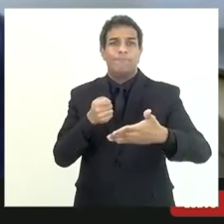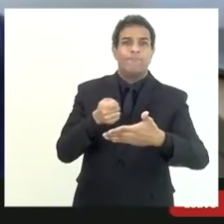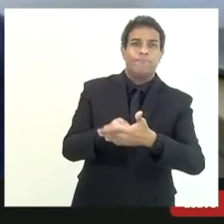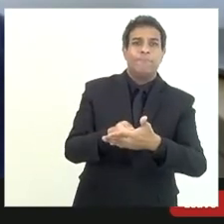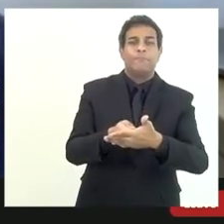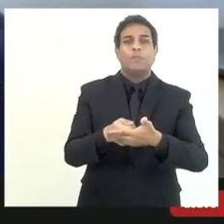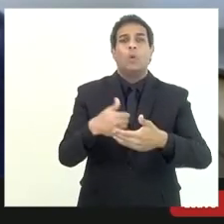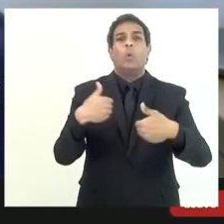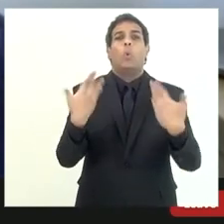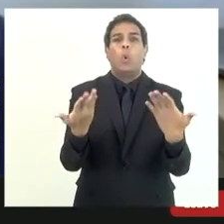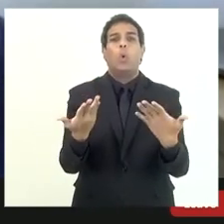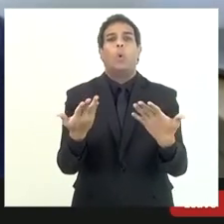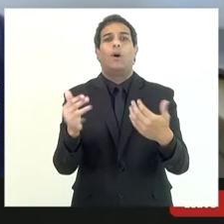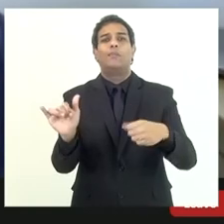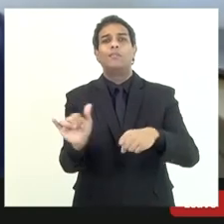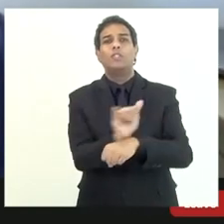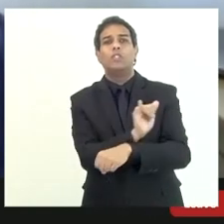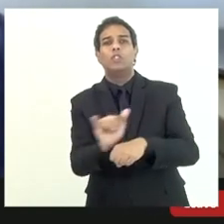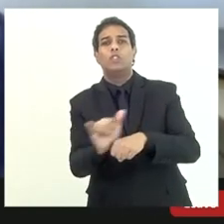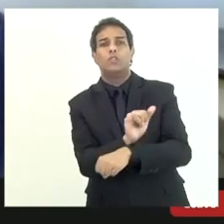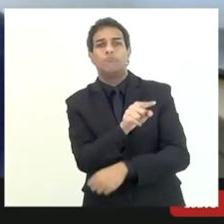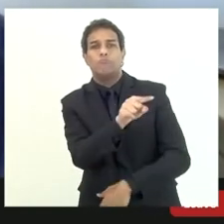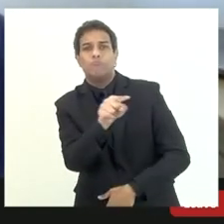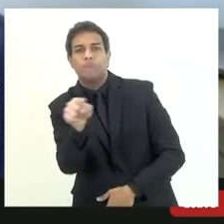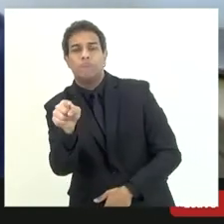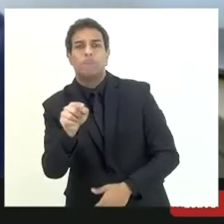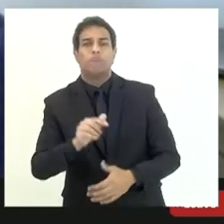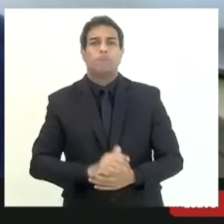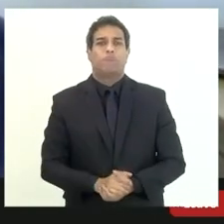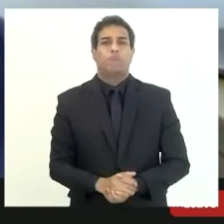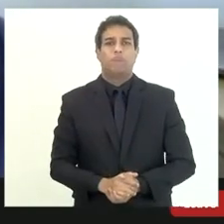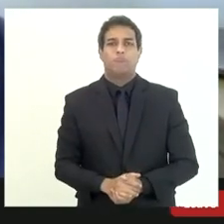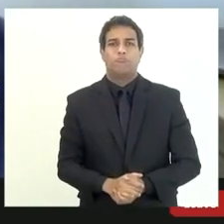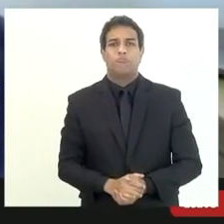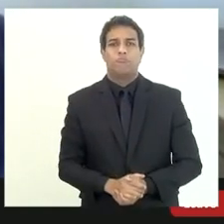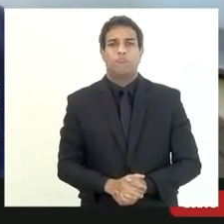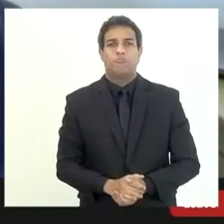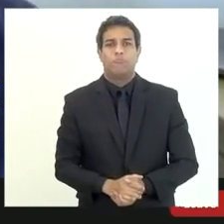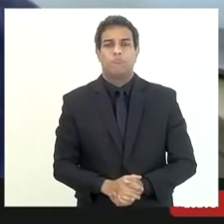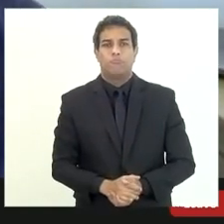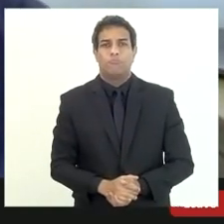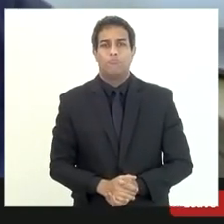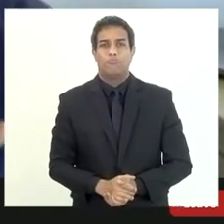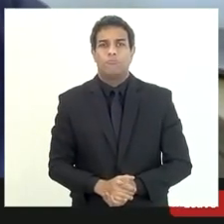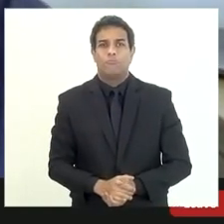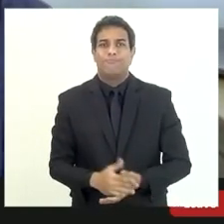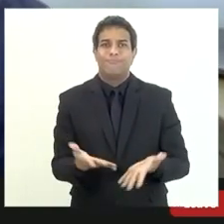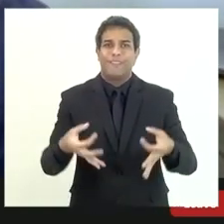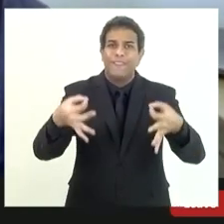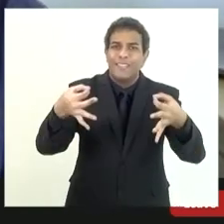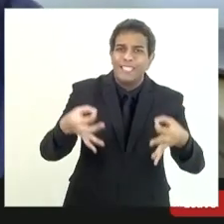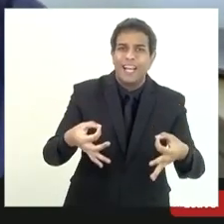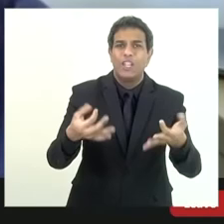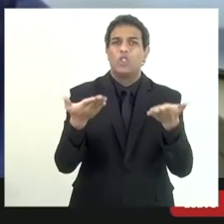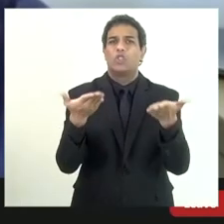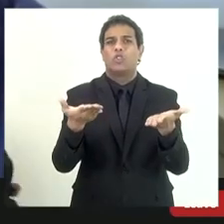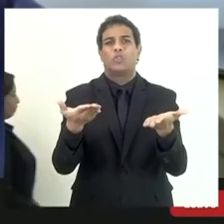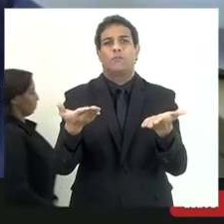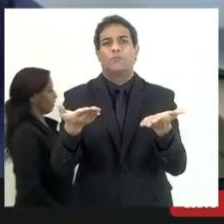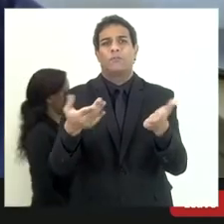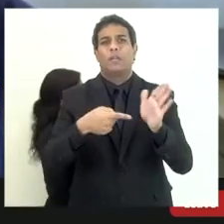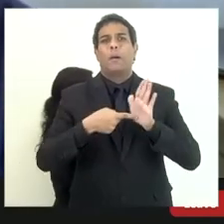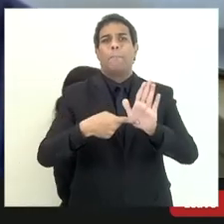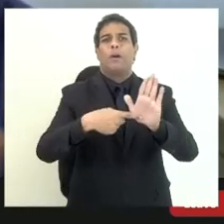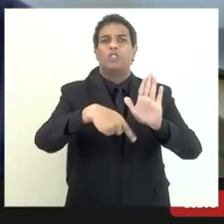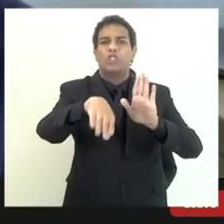decidir as demandas mas você quer litigar aquilo que realmente seja viável